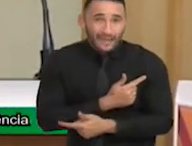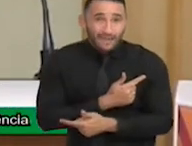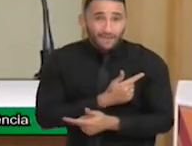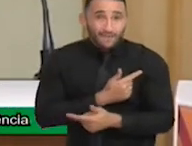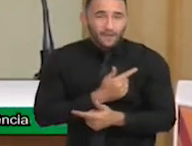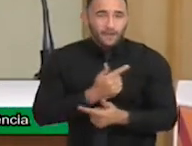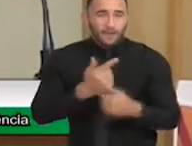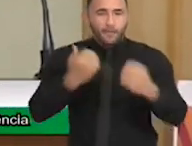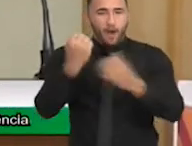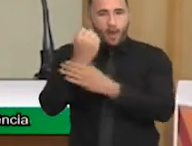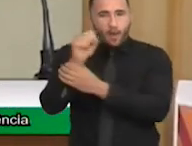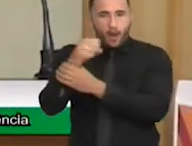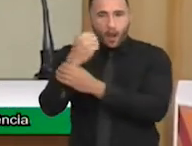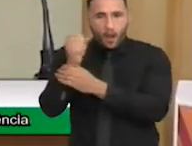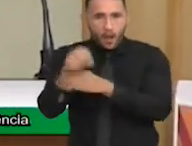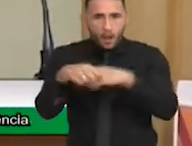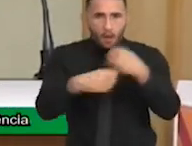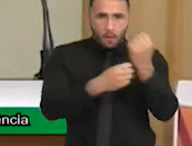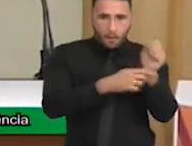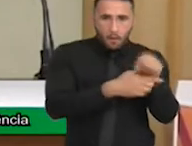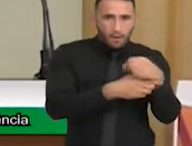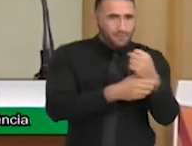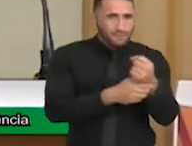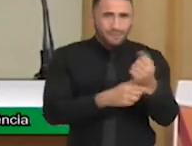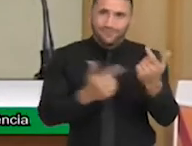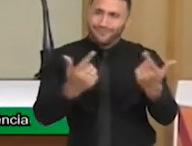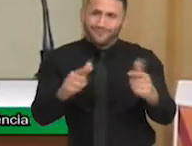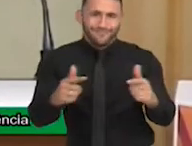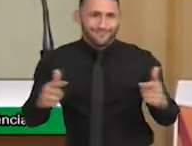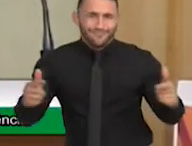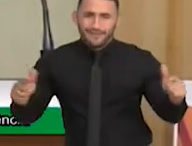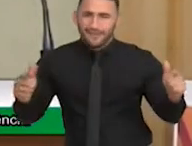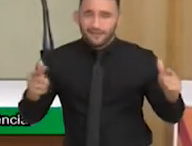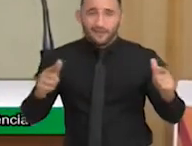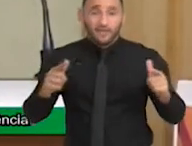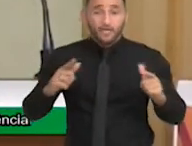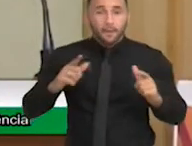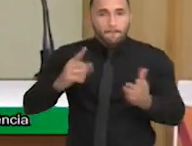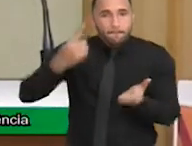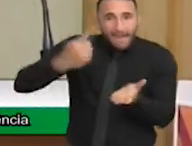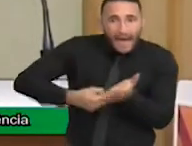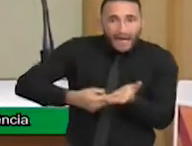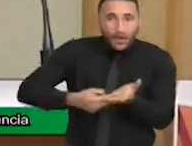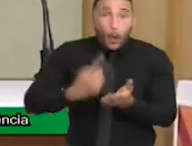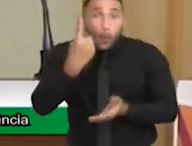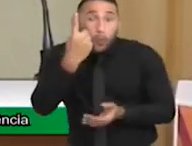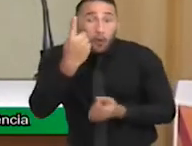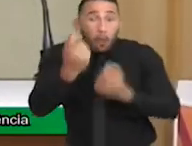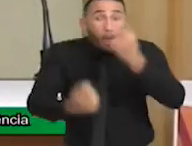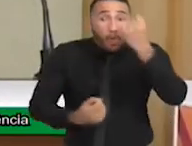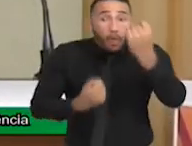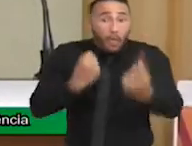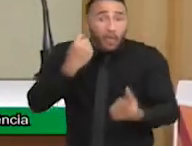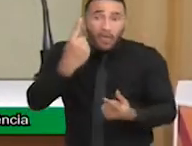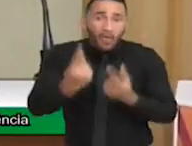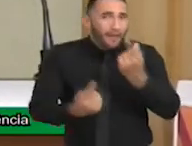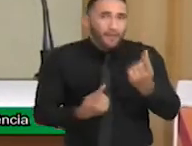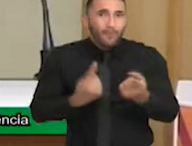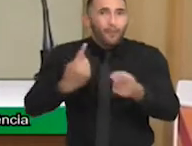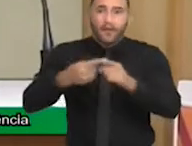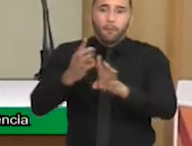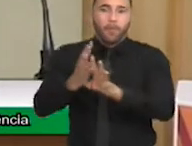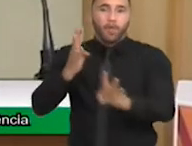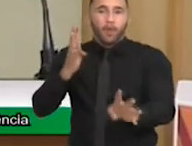e rápida, já marcada com o término dela, afinal, somos linhas de produção. O